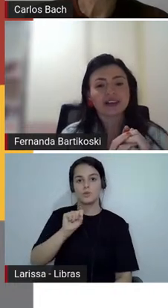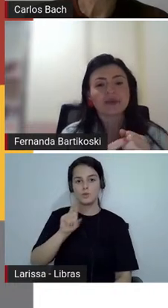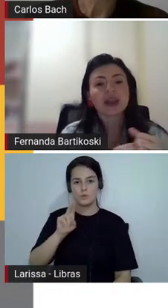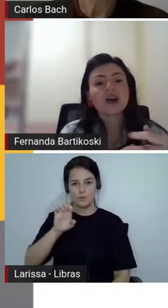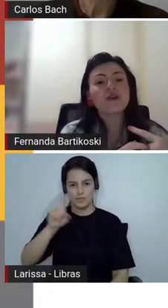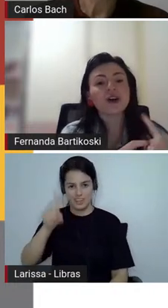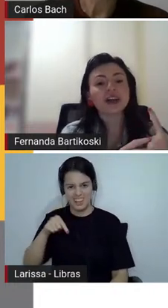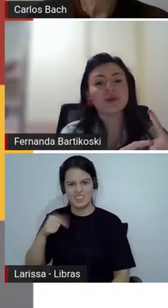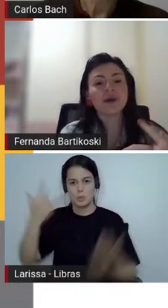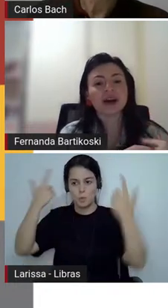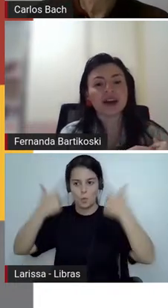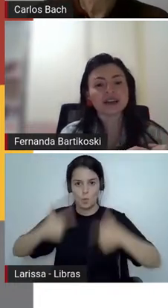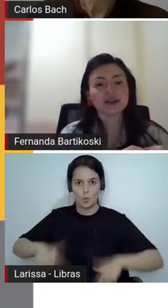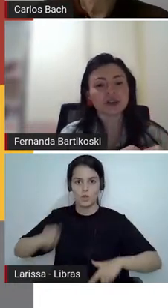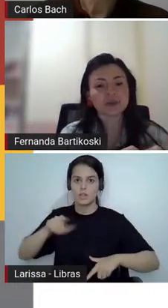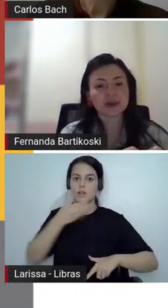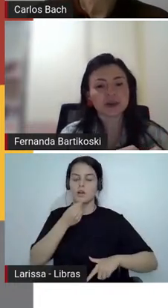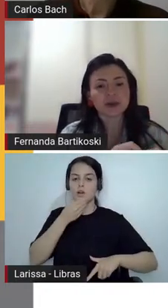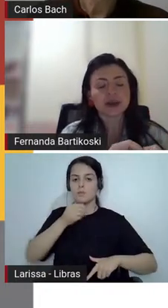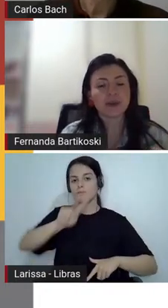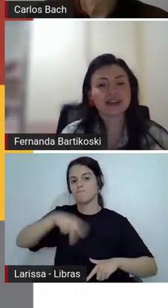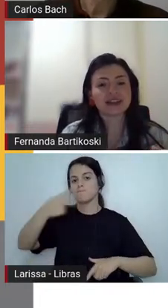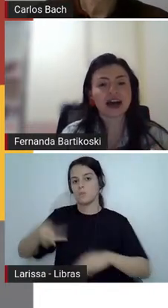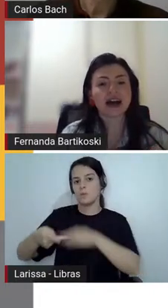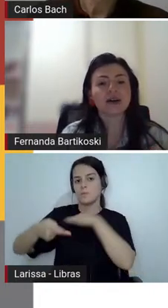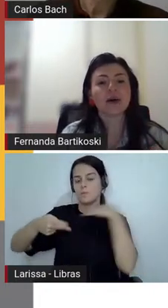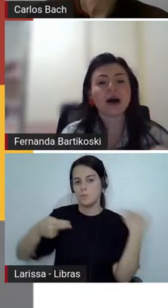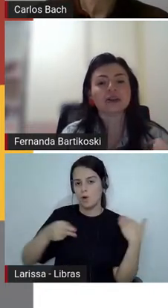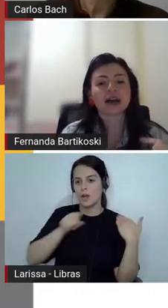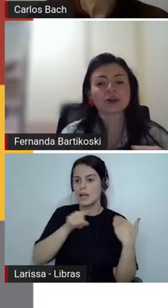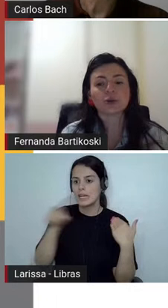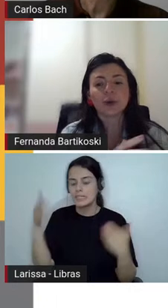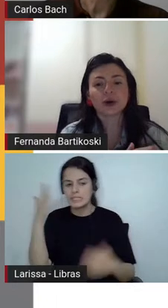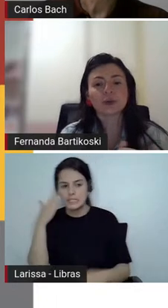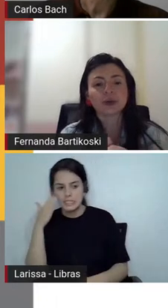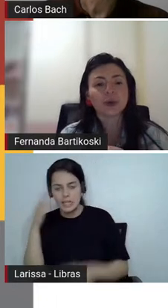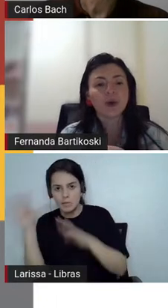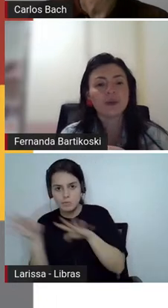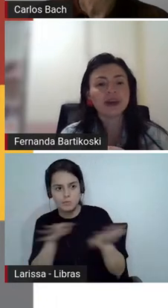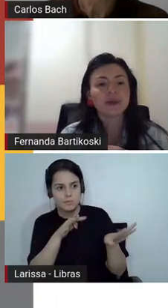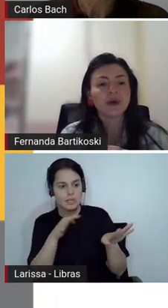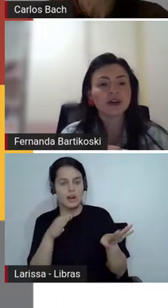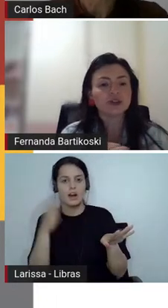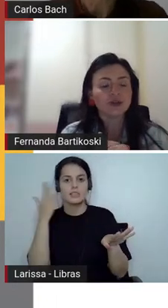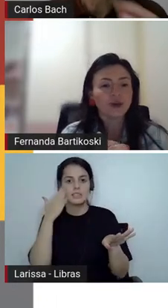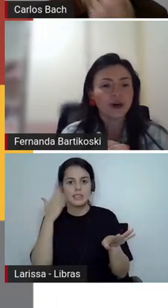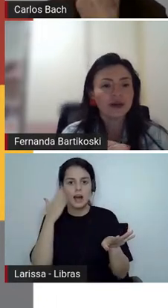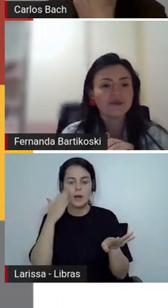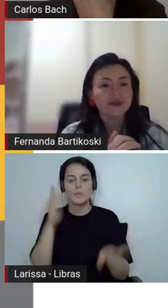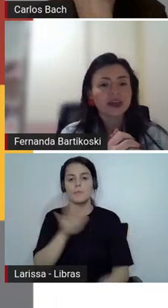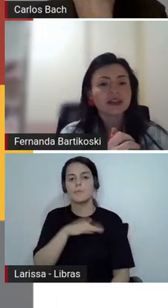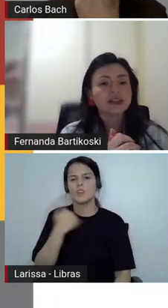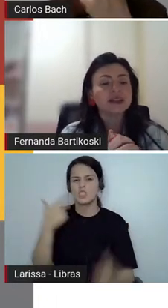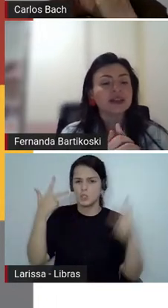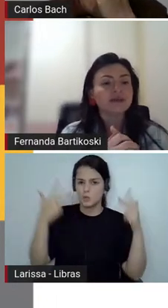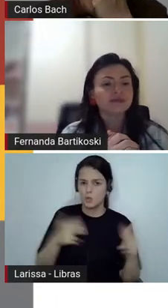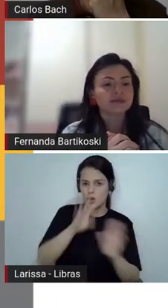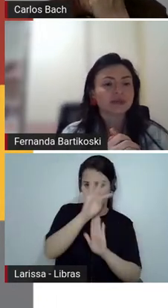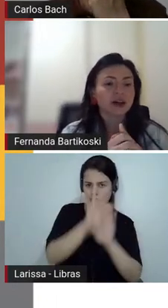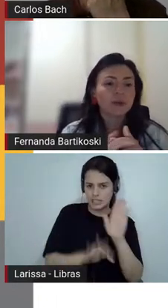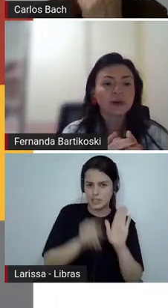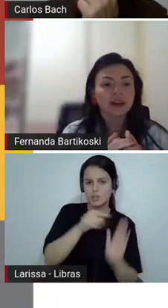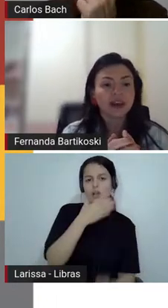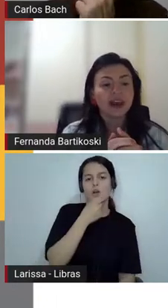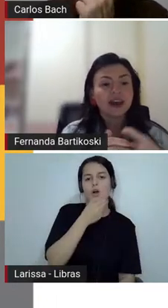Projota foi igual a reação das pessoas que passaram ao lado do corpo do homem que morreu de fome sim